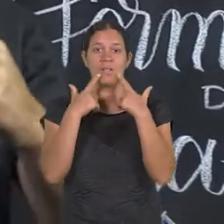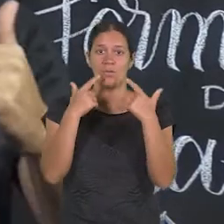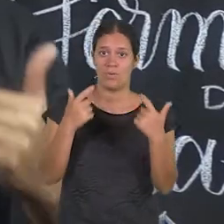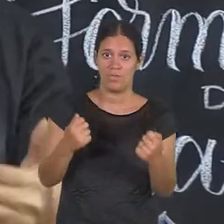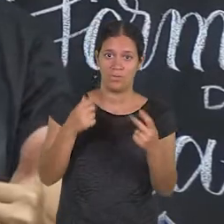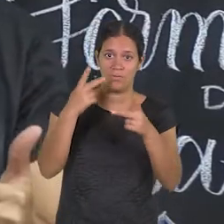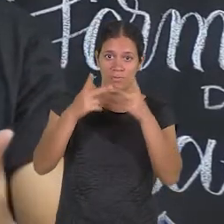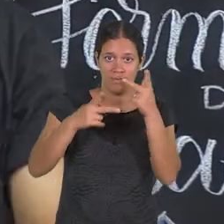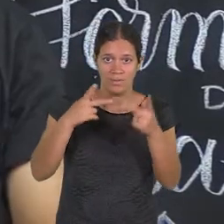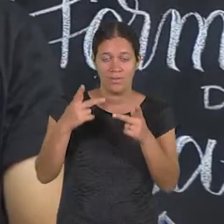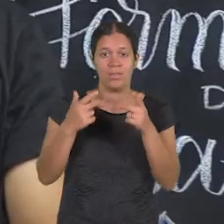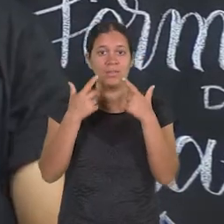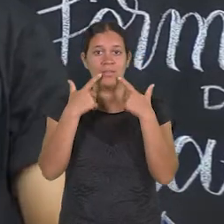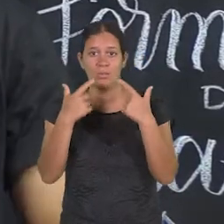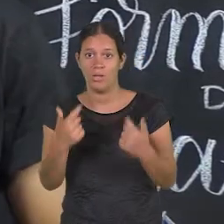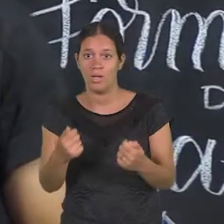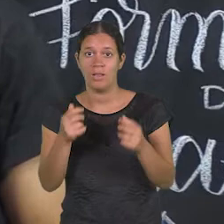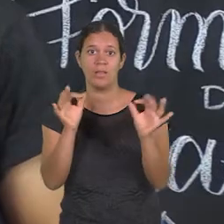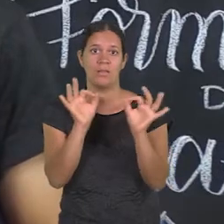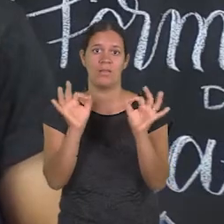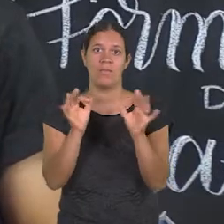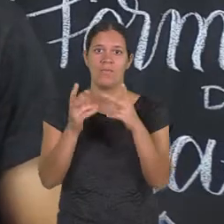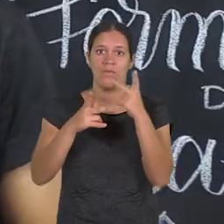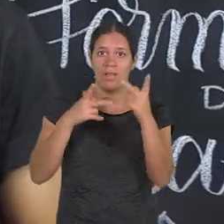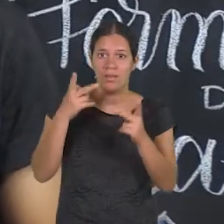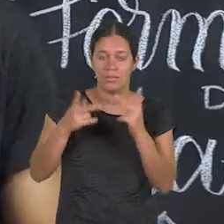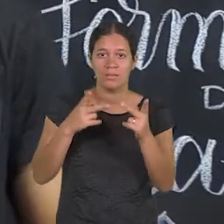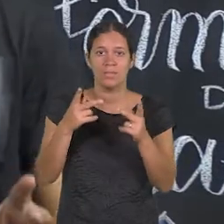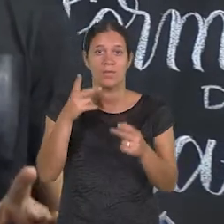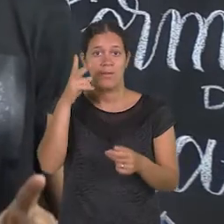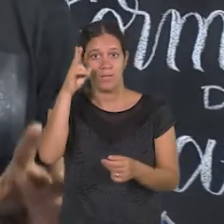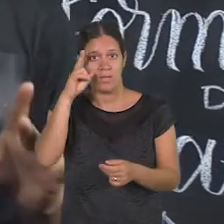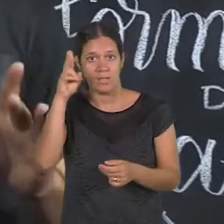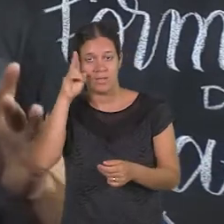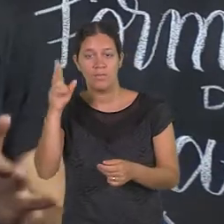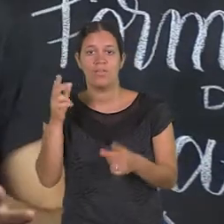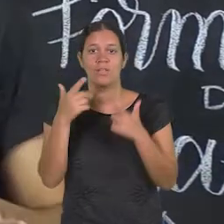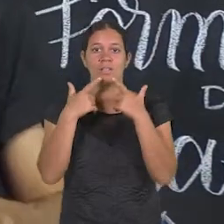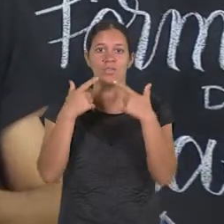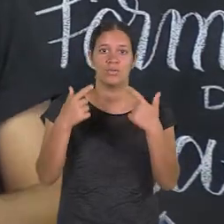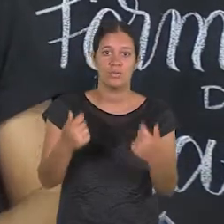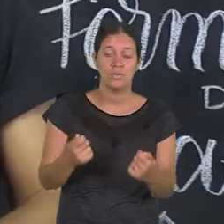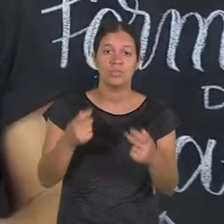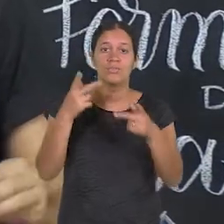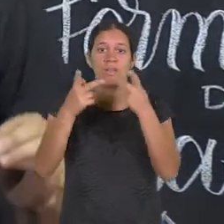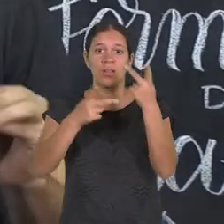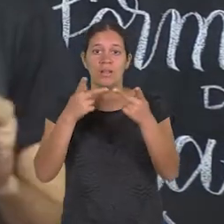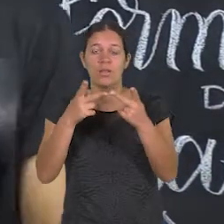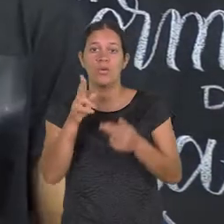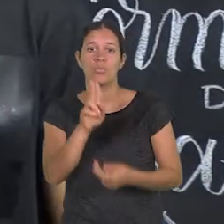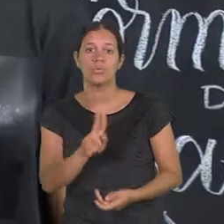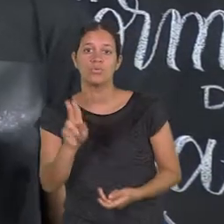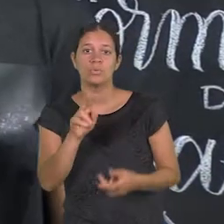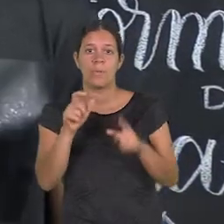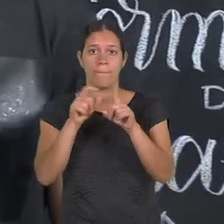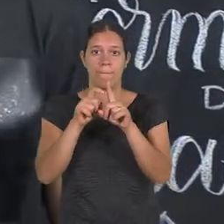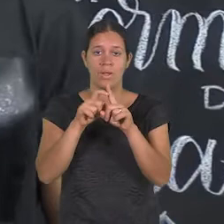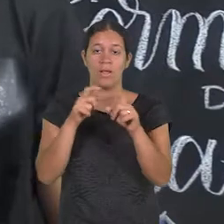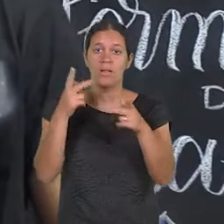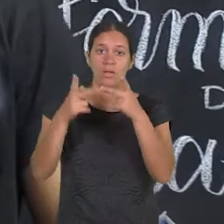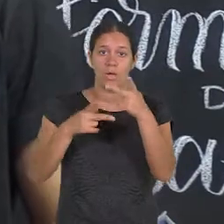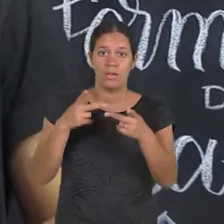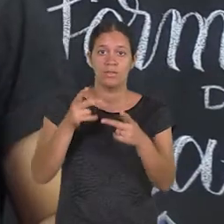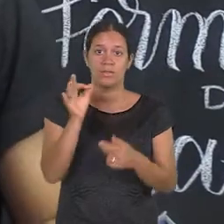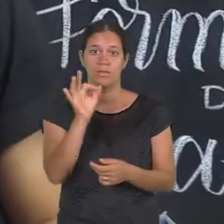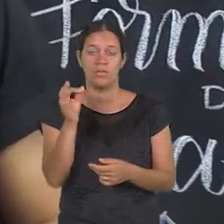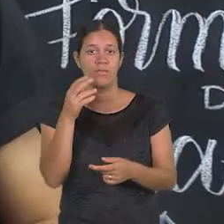linguagem verbal e a linguagem não verbal. Vamos lembrar? A linguagem verbal é aquela que utiliza as palavras, e a